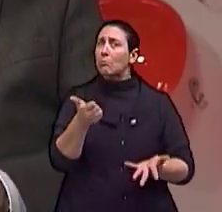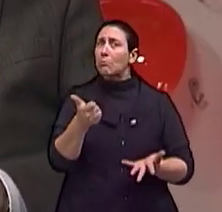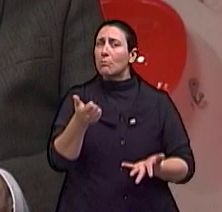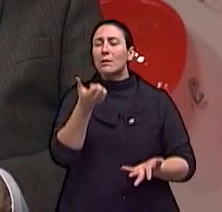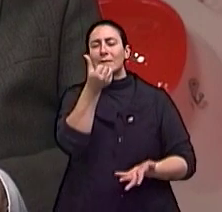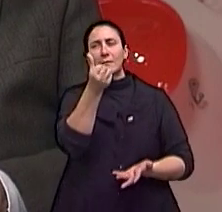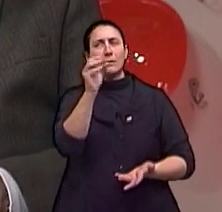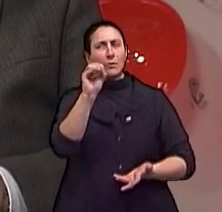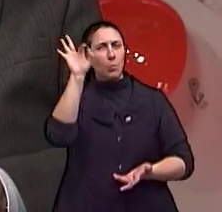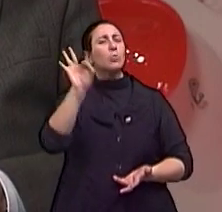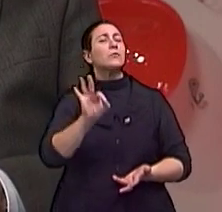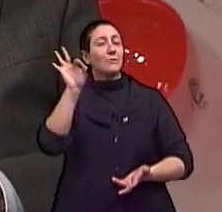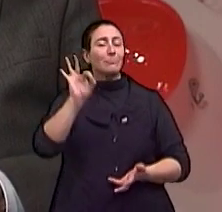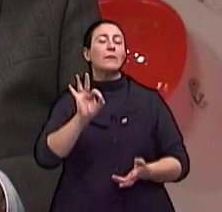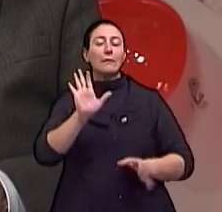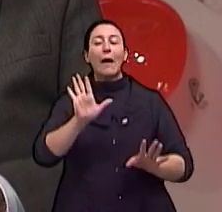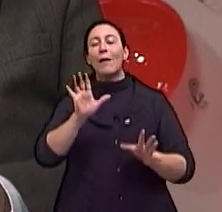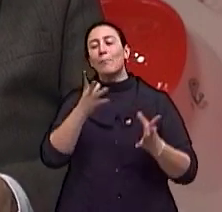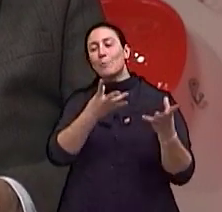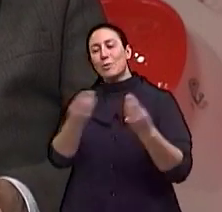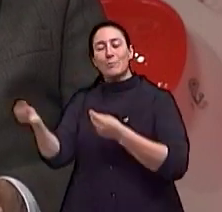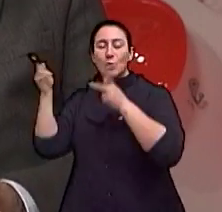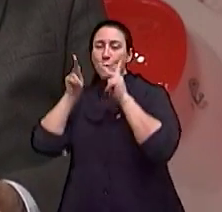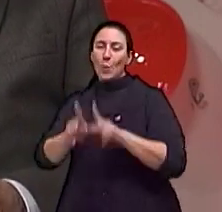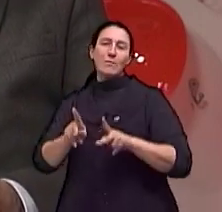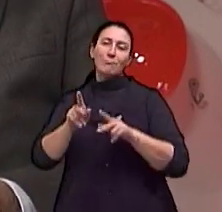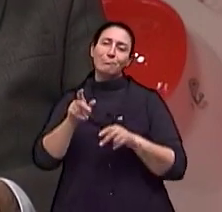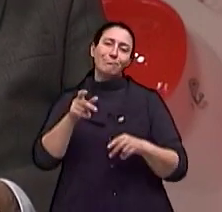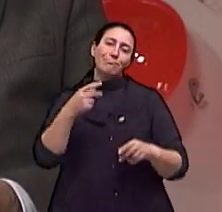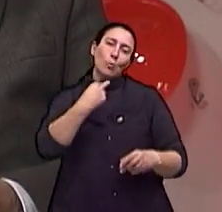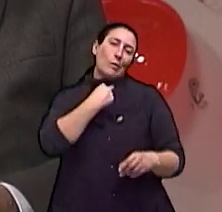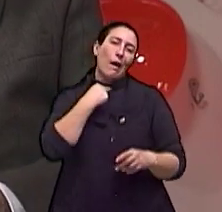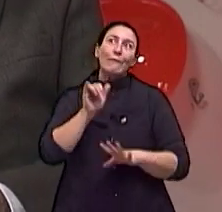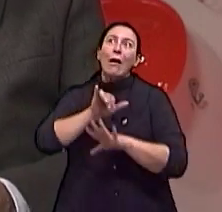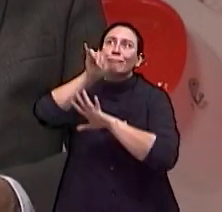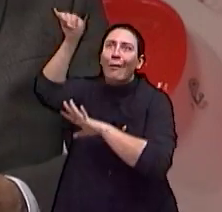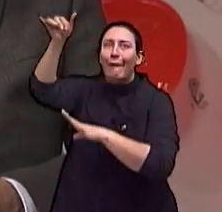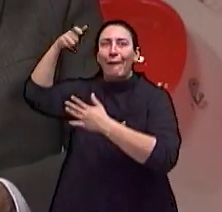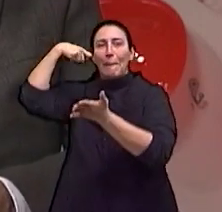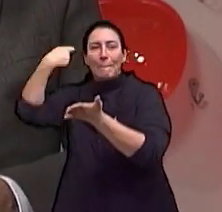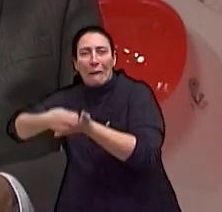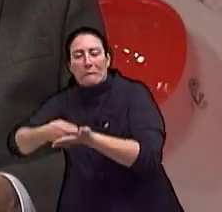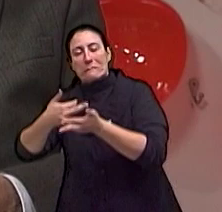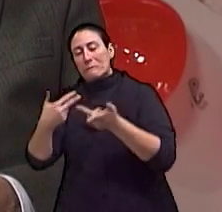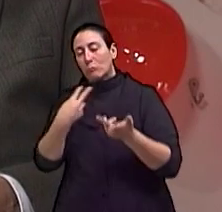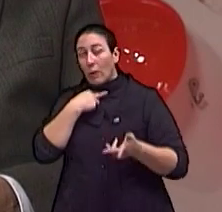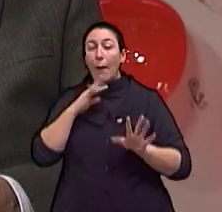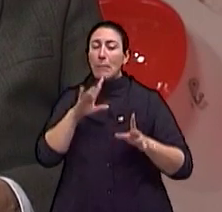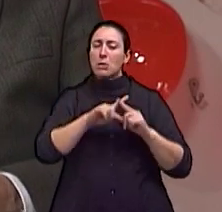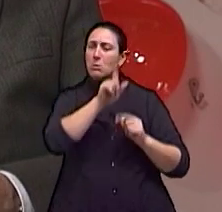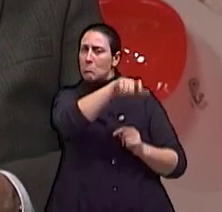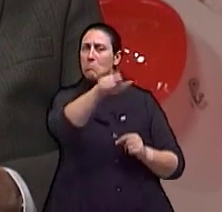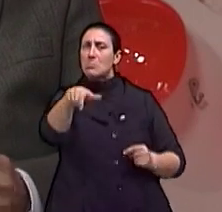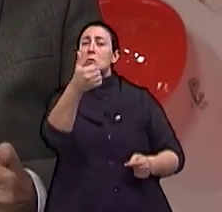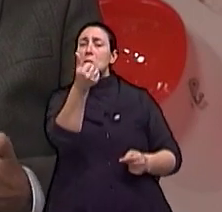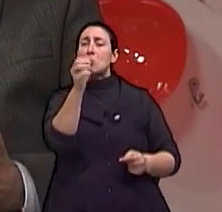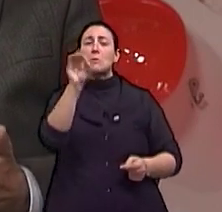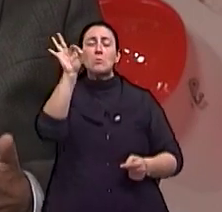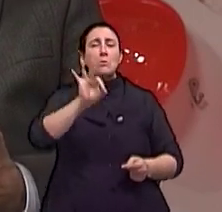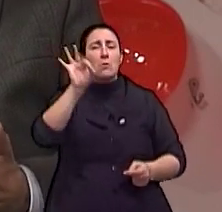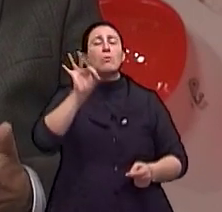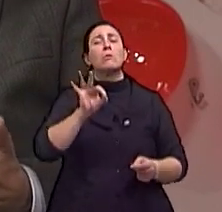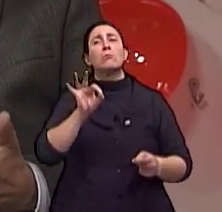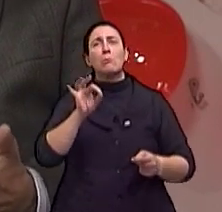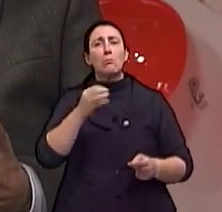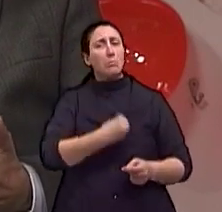Quer dizer, que ainda tem um número elevado que não responde. muito, é. Mas a depressão, por que foi indicada essa cirurgia? Porque foi demonstrada